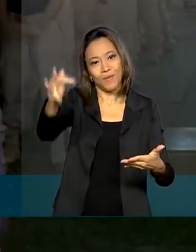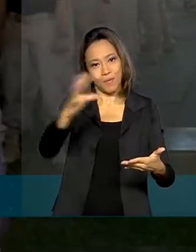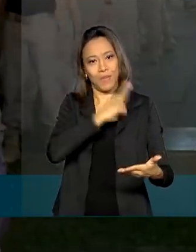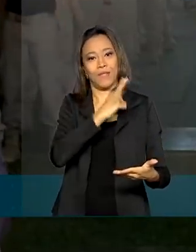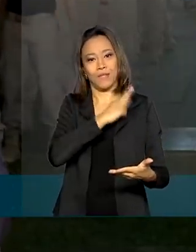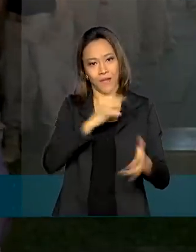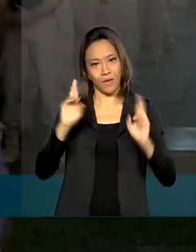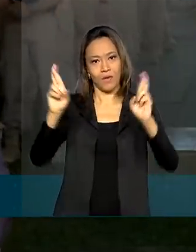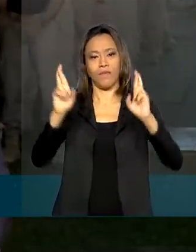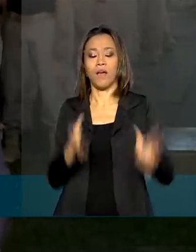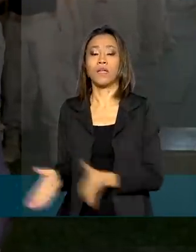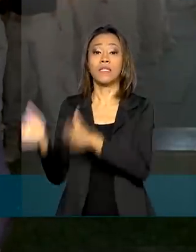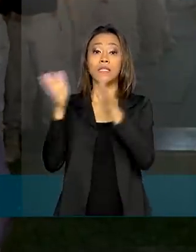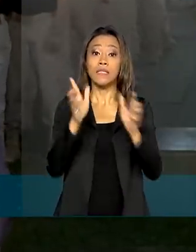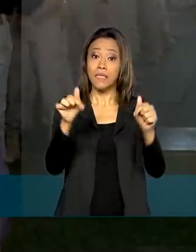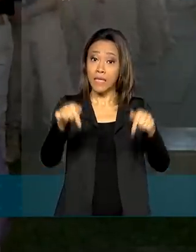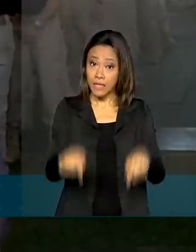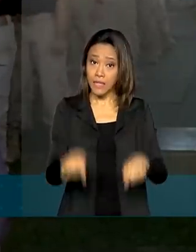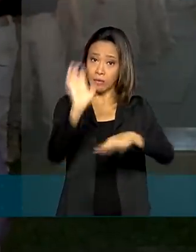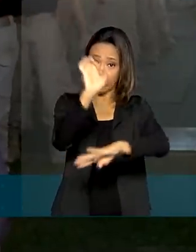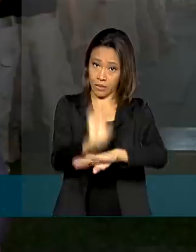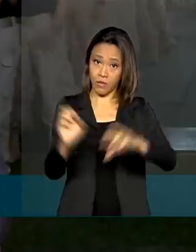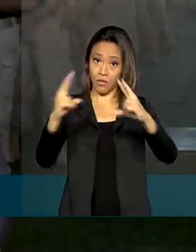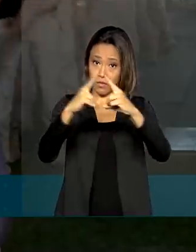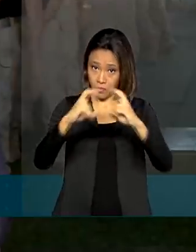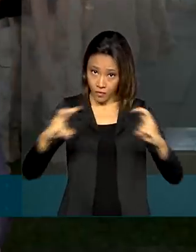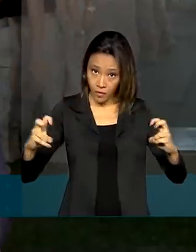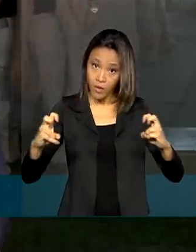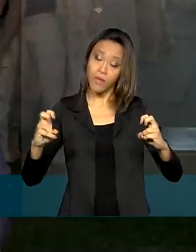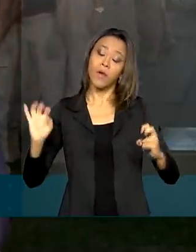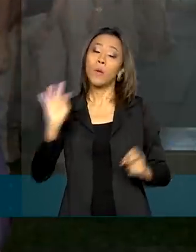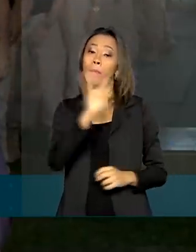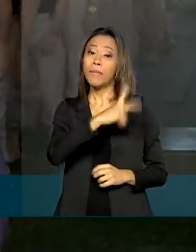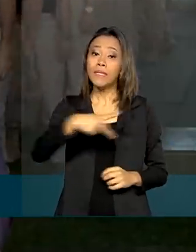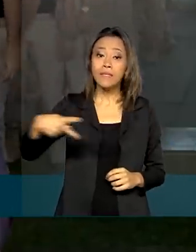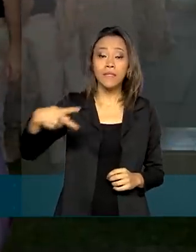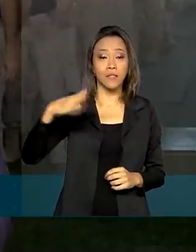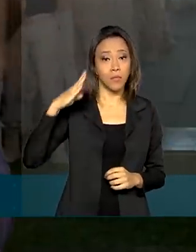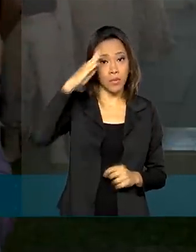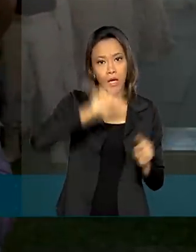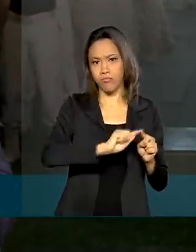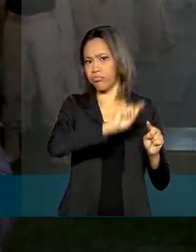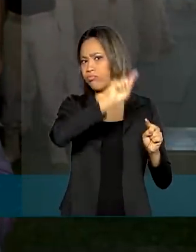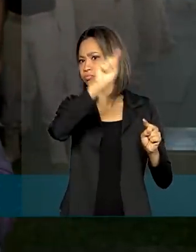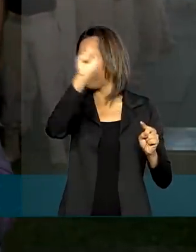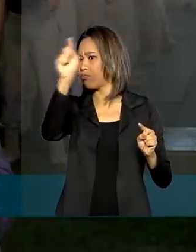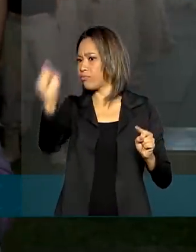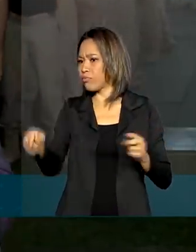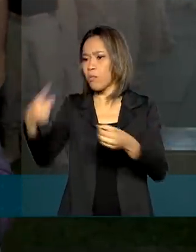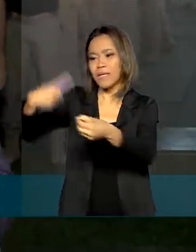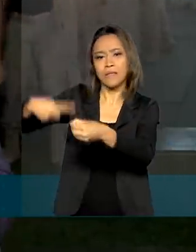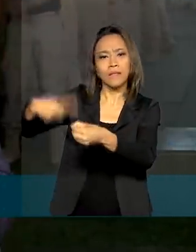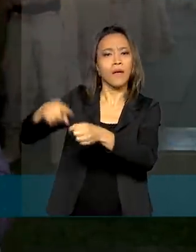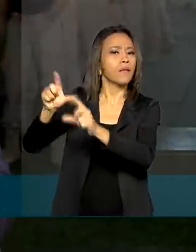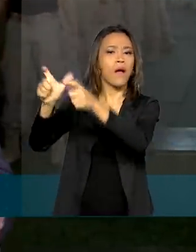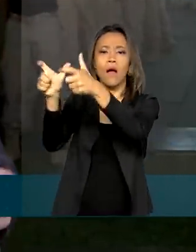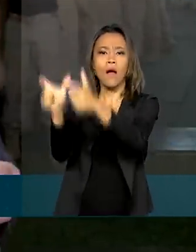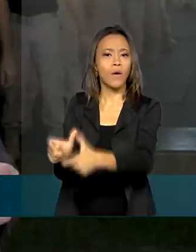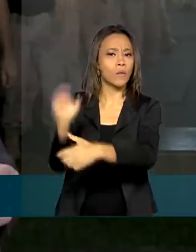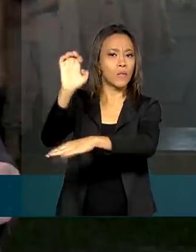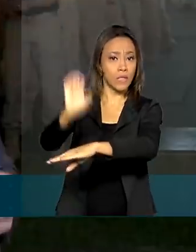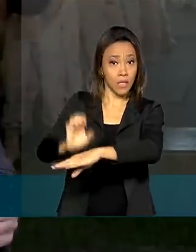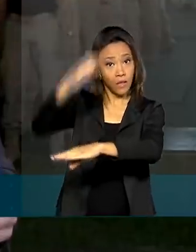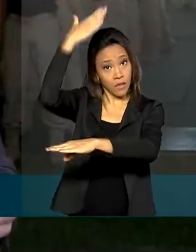daqui de Florianópolis, o presidente Jair Bolsonaro segue para a Renascença, no Paraná, onde inaugura a